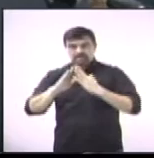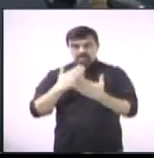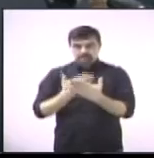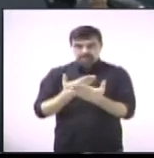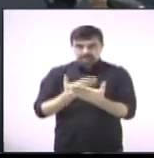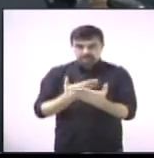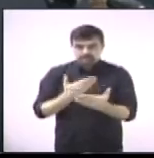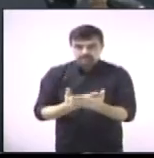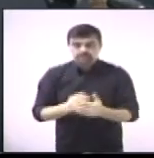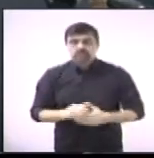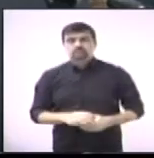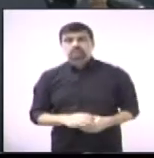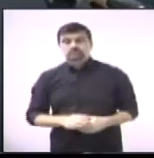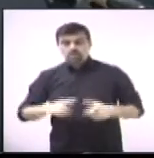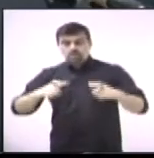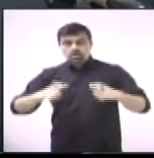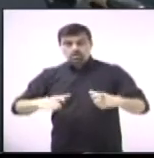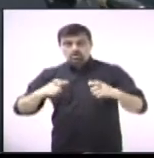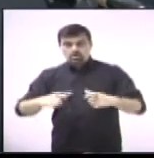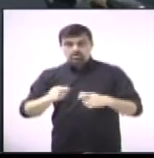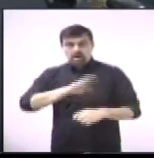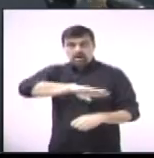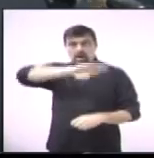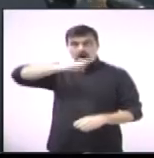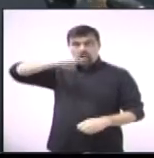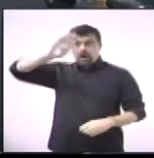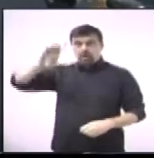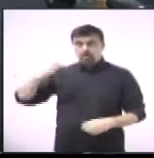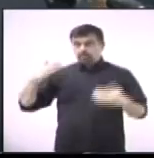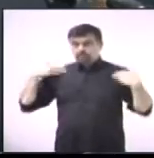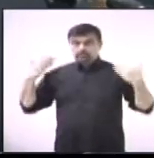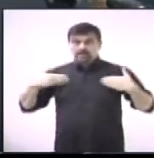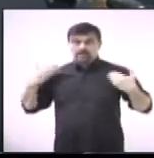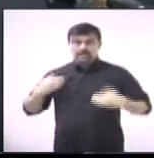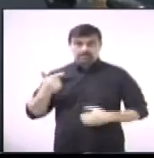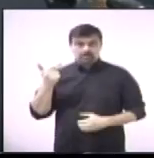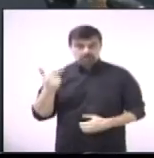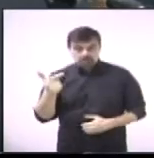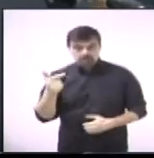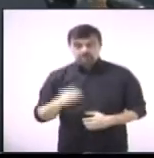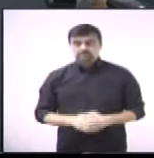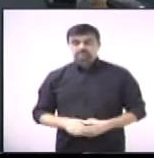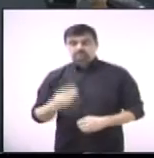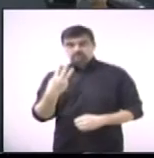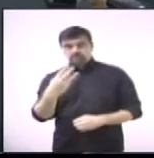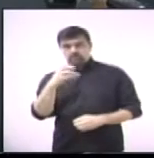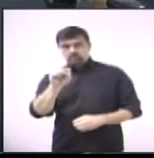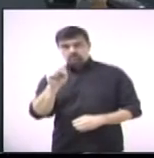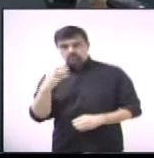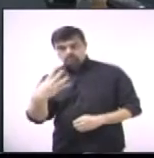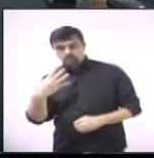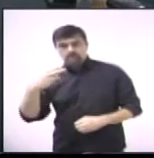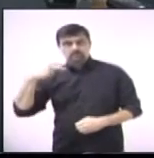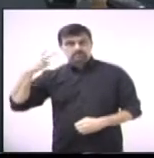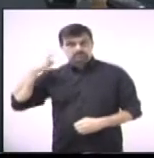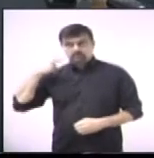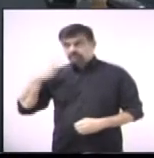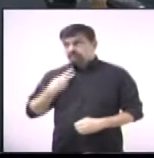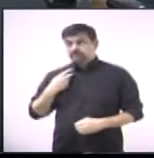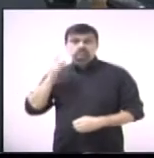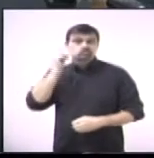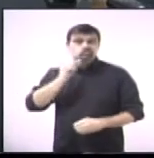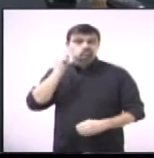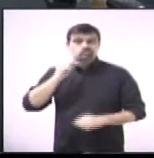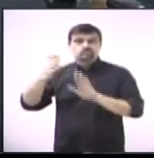Ferro Soldeira, no bairro Monte Alegre 2. 384 do vereador Ducas Elato